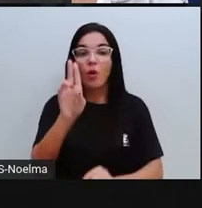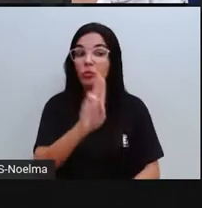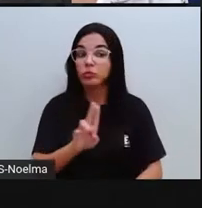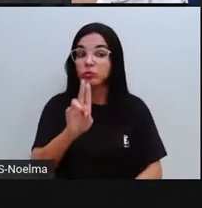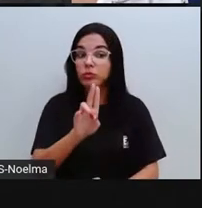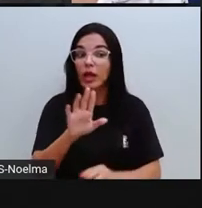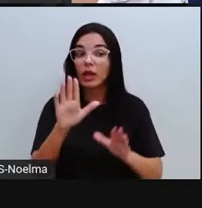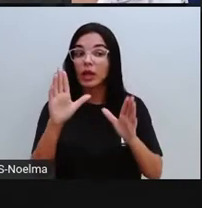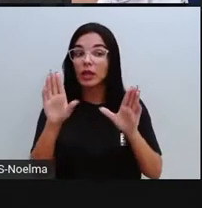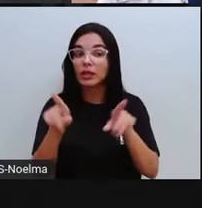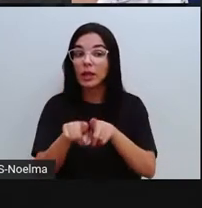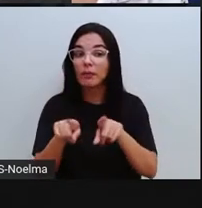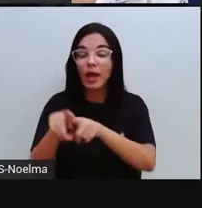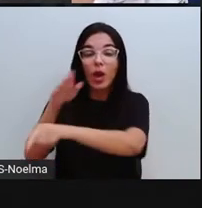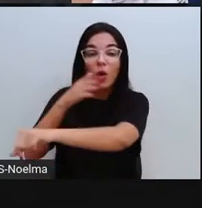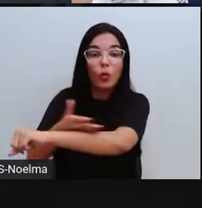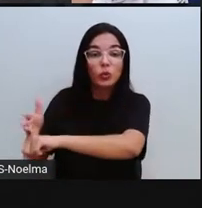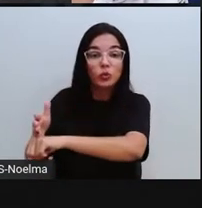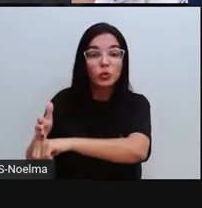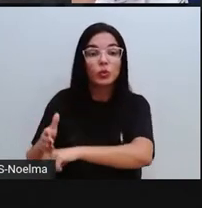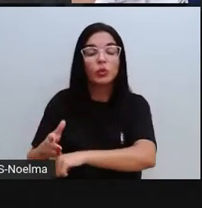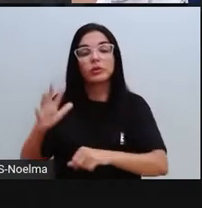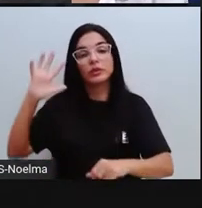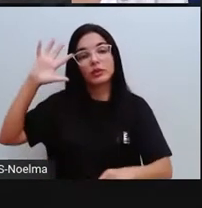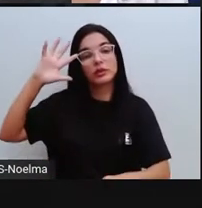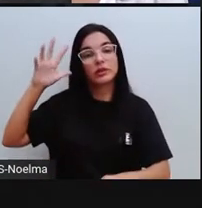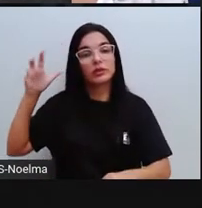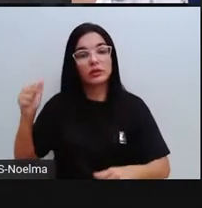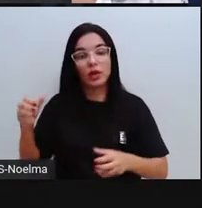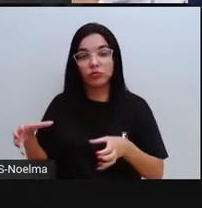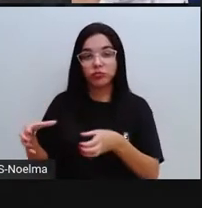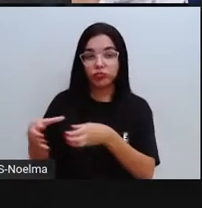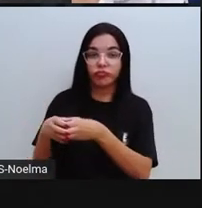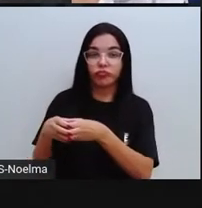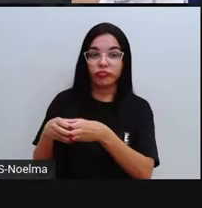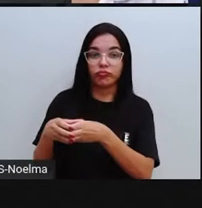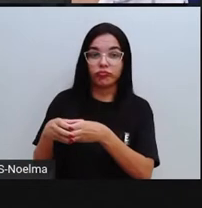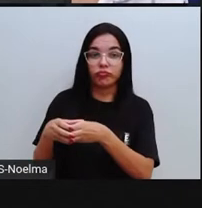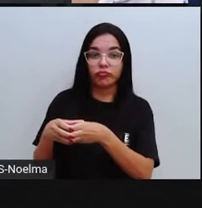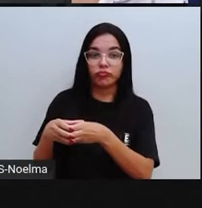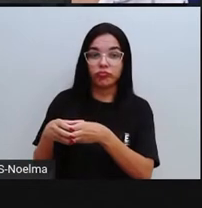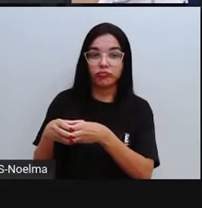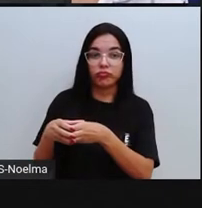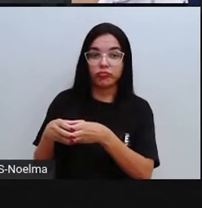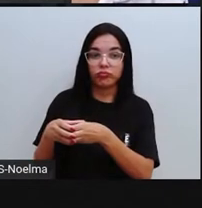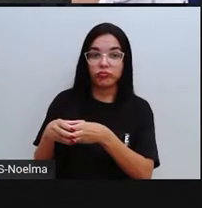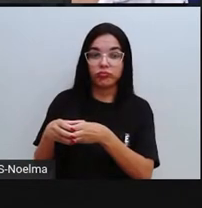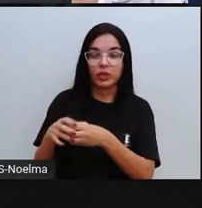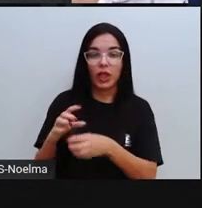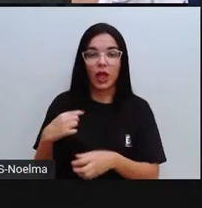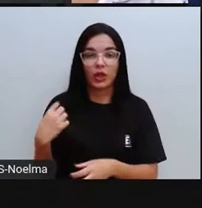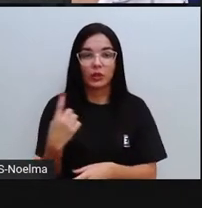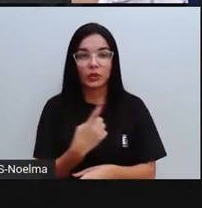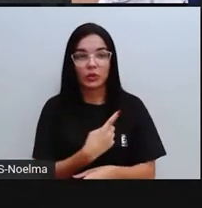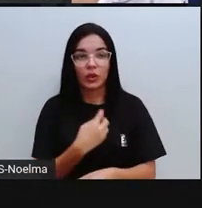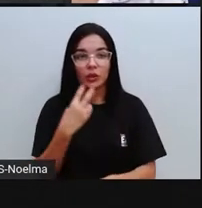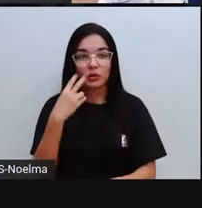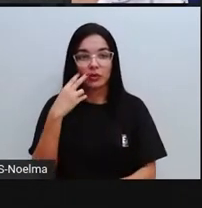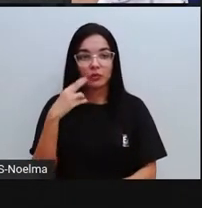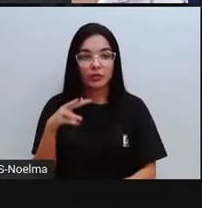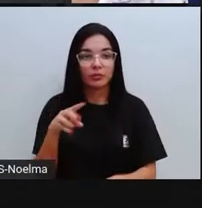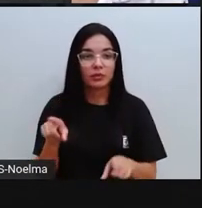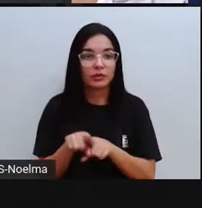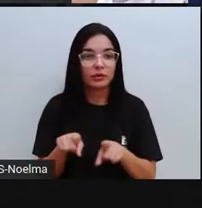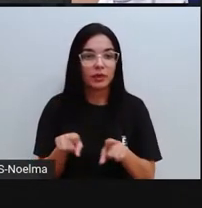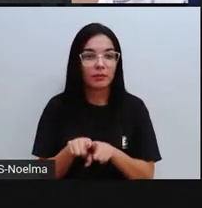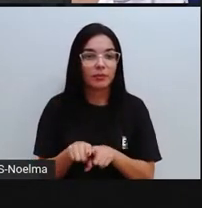tribos africanas, tá bom? Segundo ano. Bem, nós vimos que no caso,